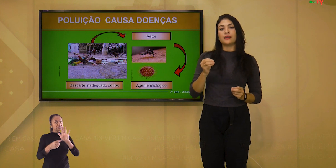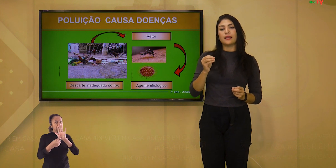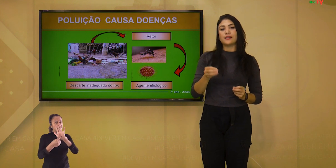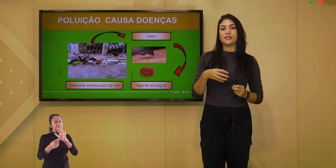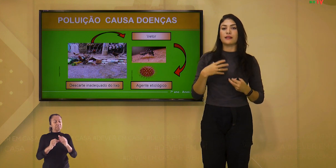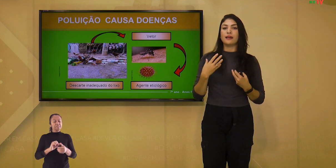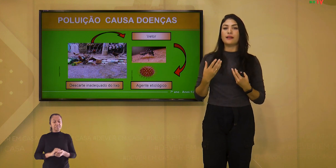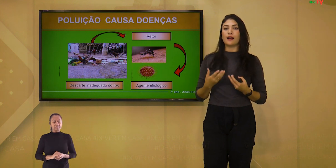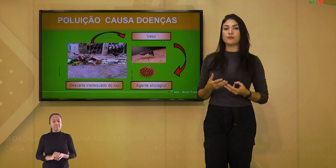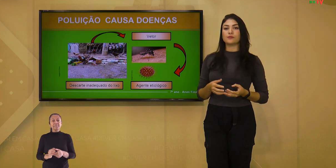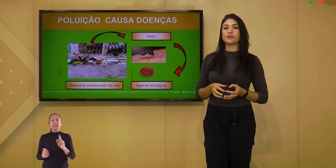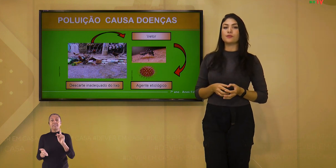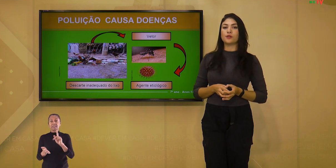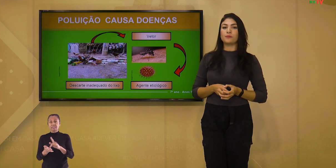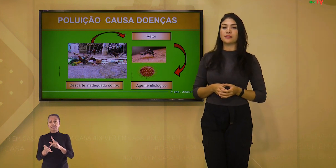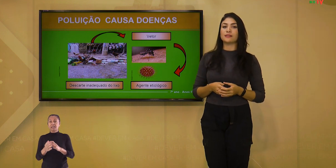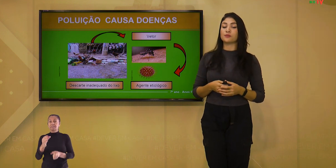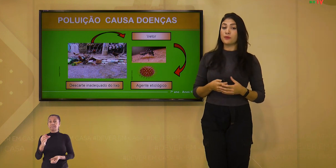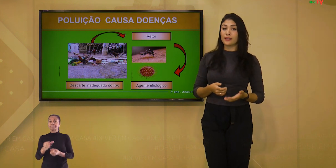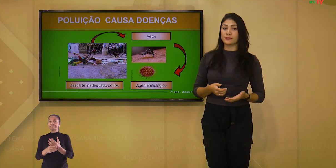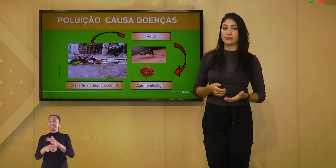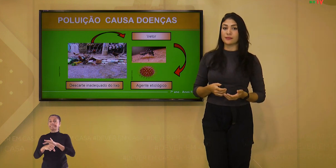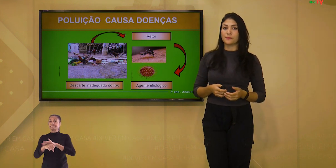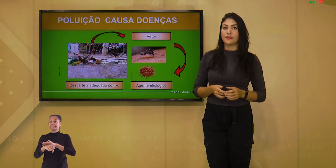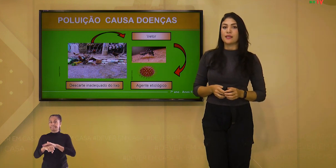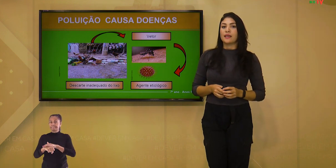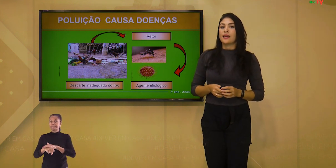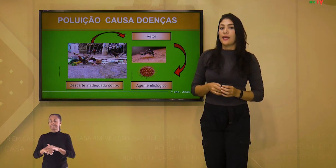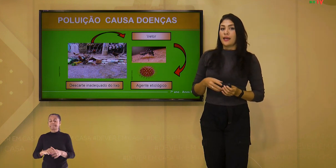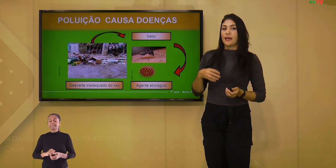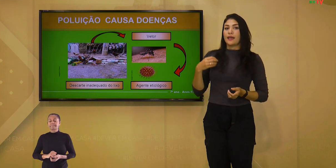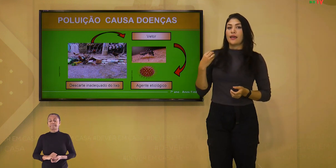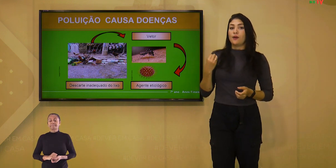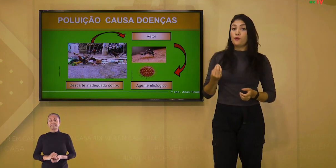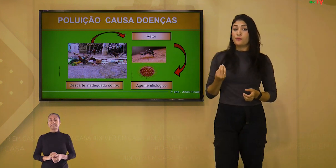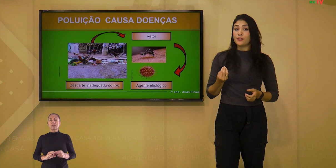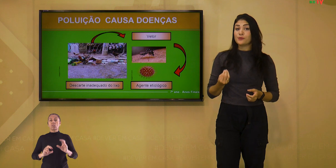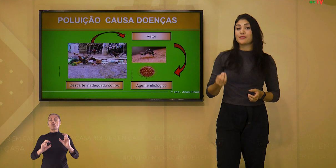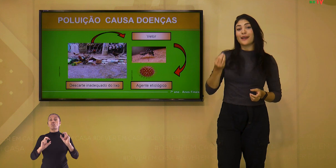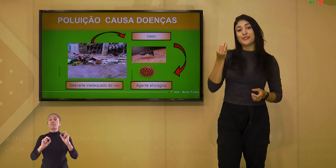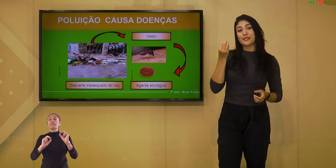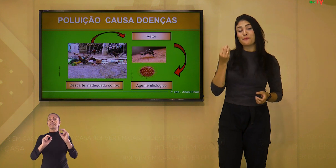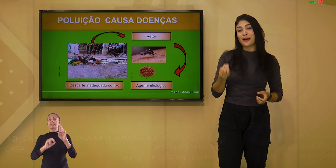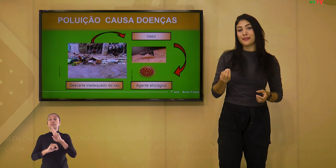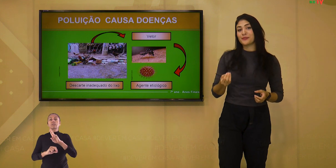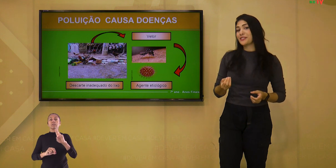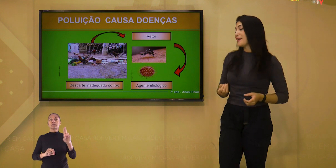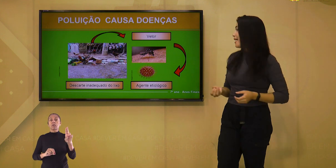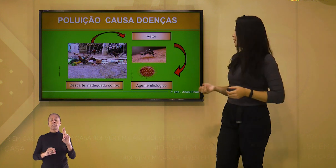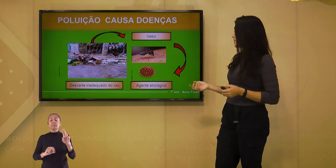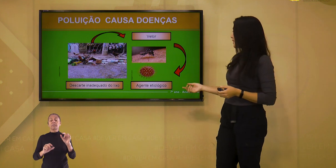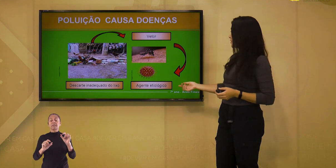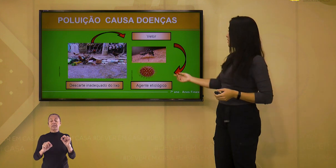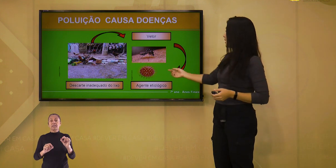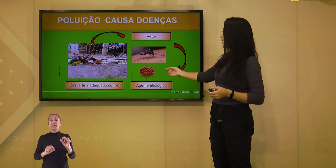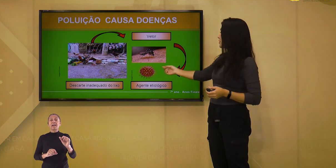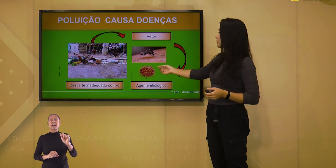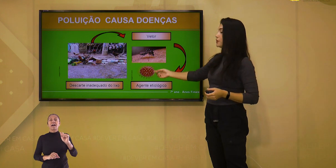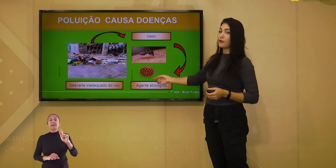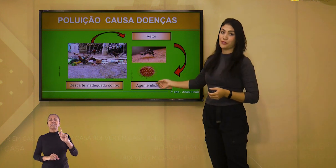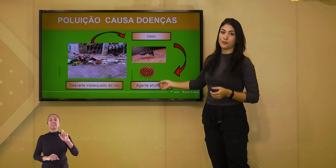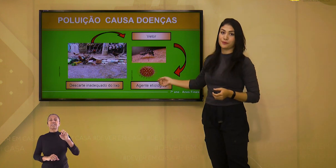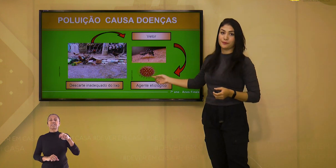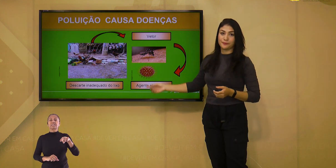que na verdade é quem causa os sintomas das doenças. O vírus é chamado de agente